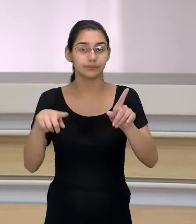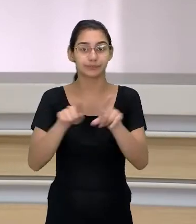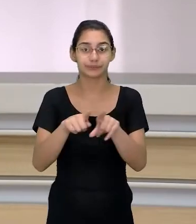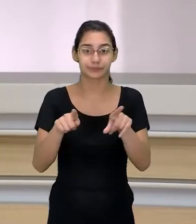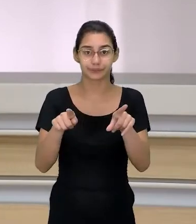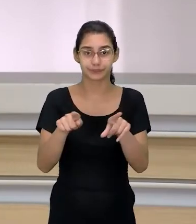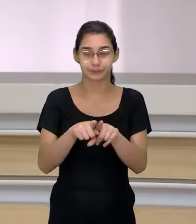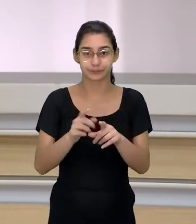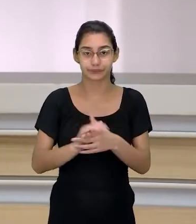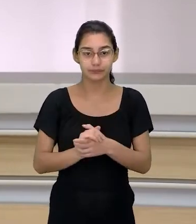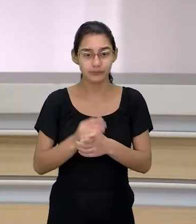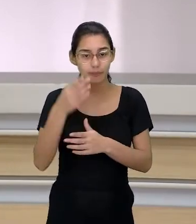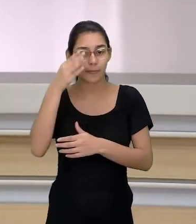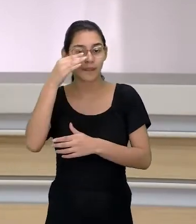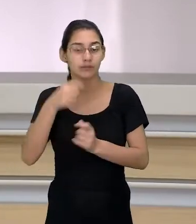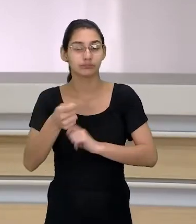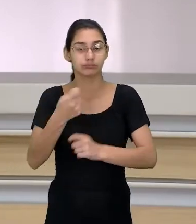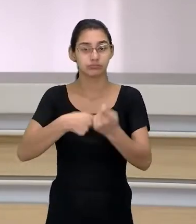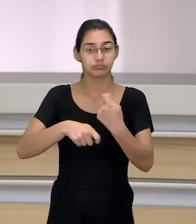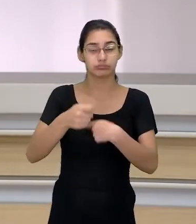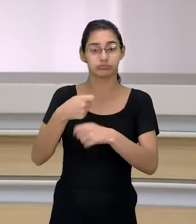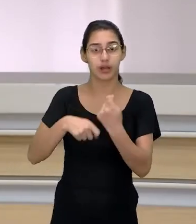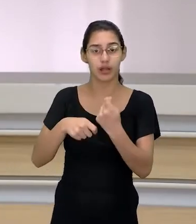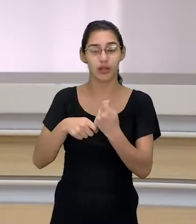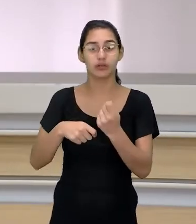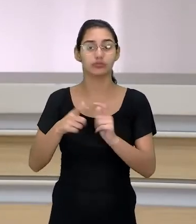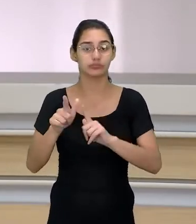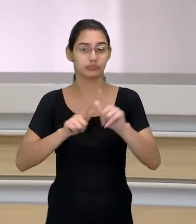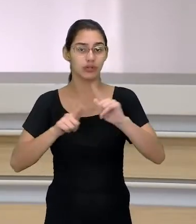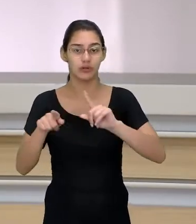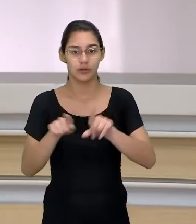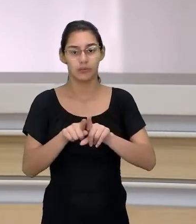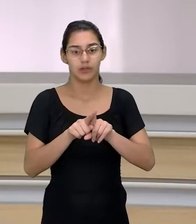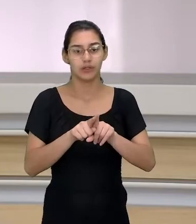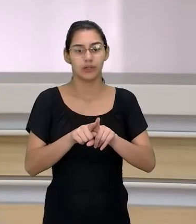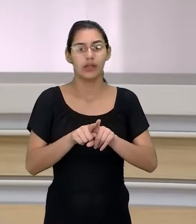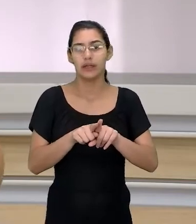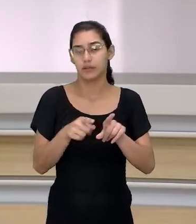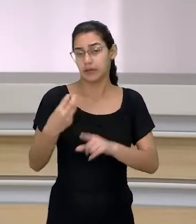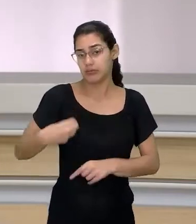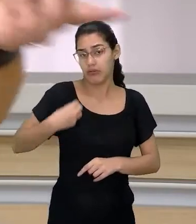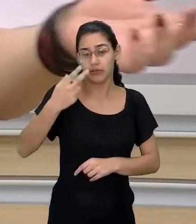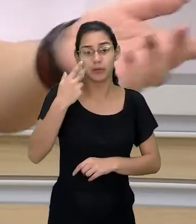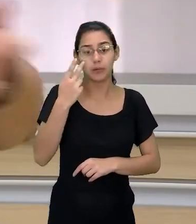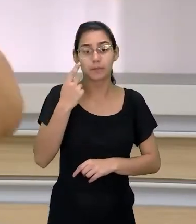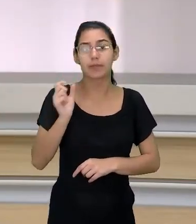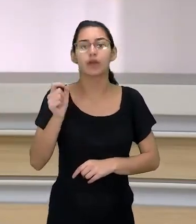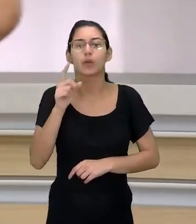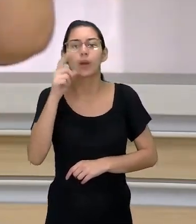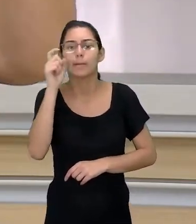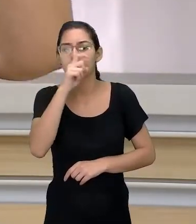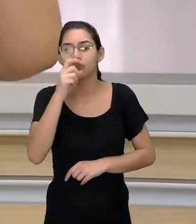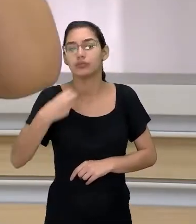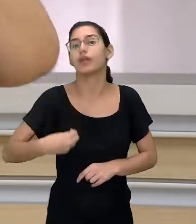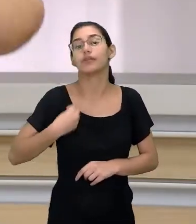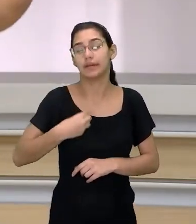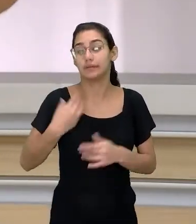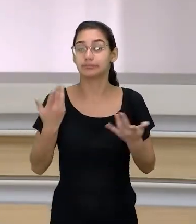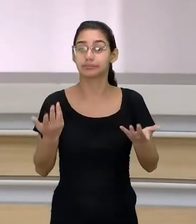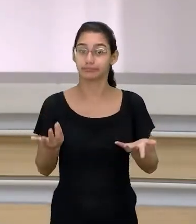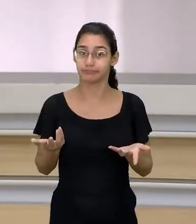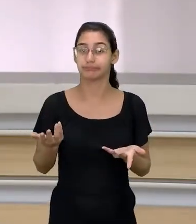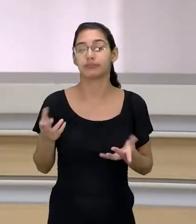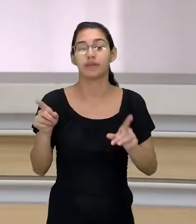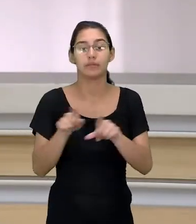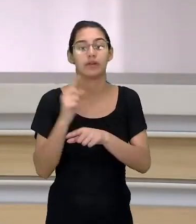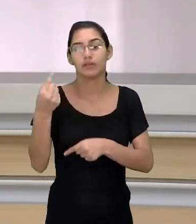interesses financeiros, interesses em negócios e até interesses da vida comum. Quem nunca mentiu na vida? E